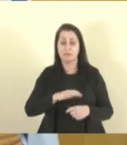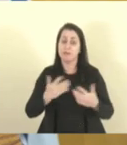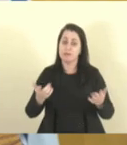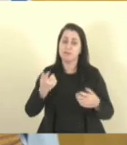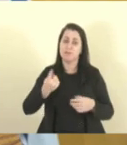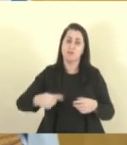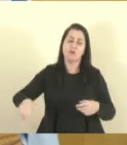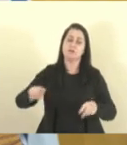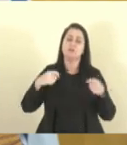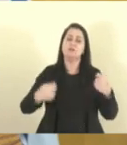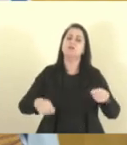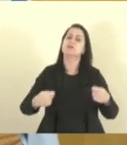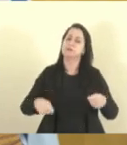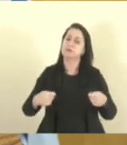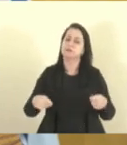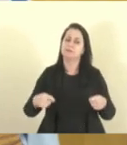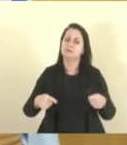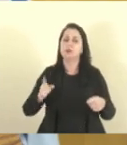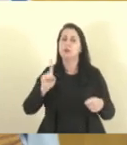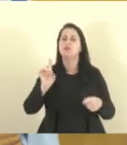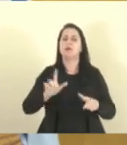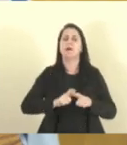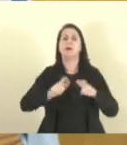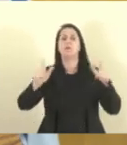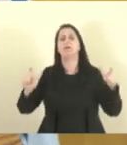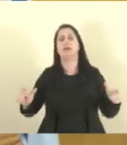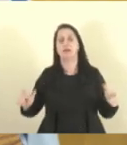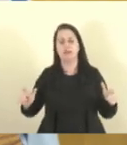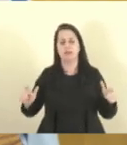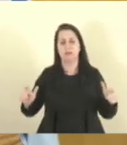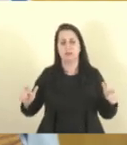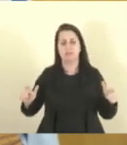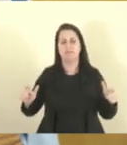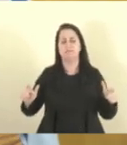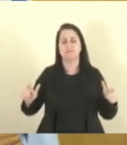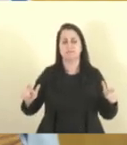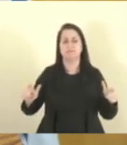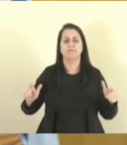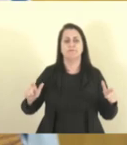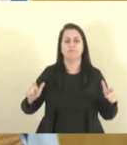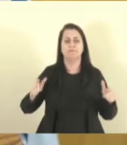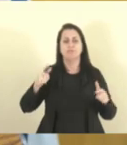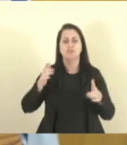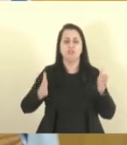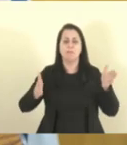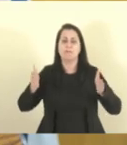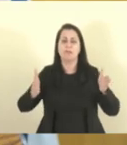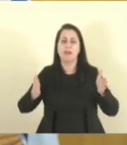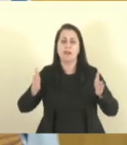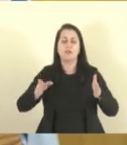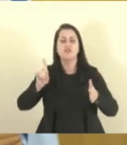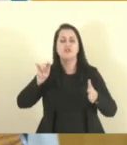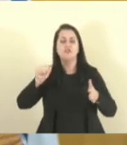precisamos, não só da expansão, da ampliação dessas datas de promoções, haja vista que,